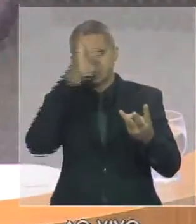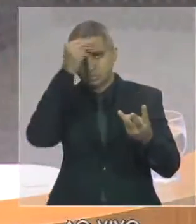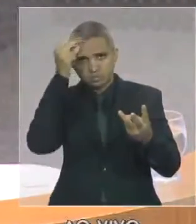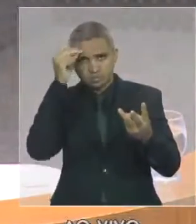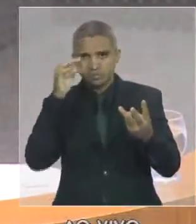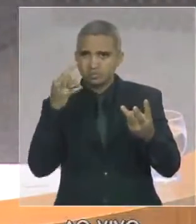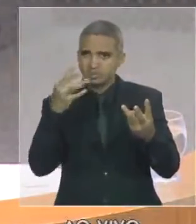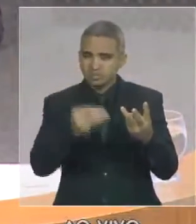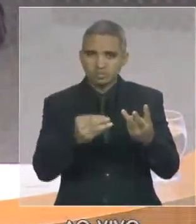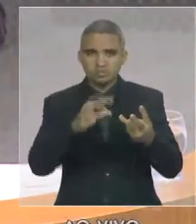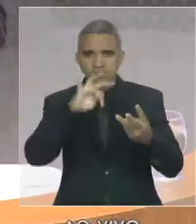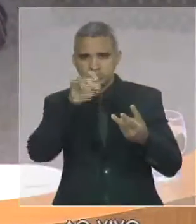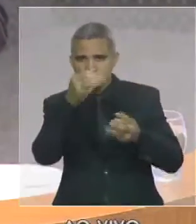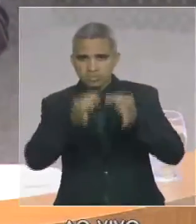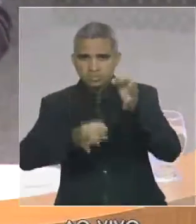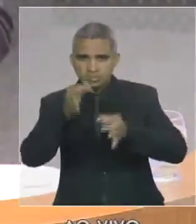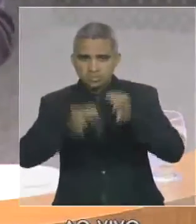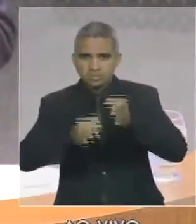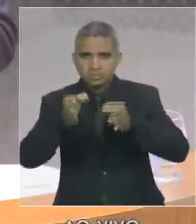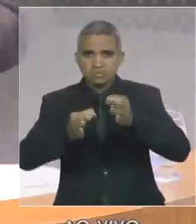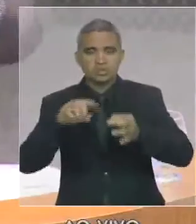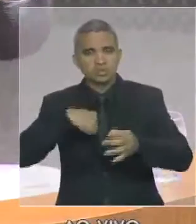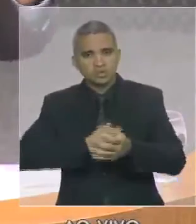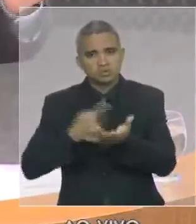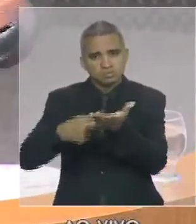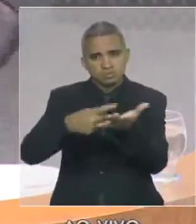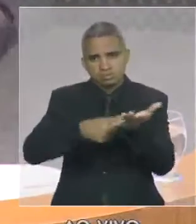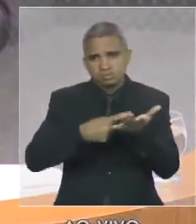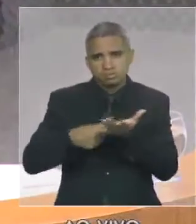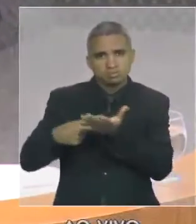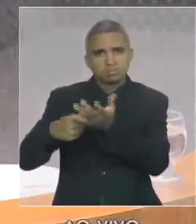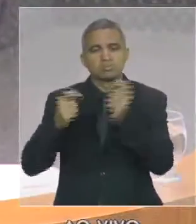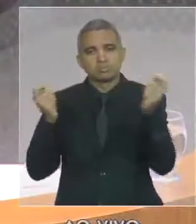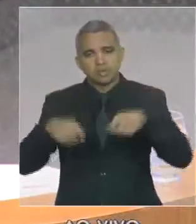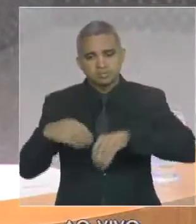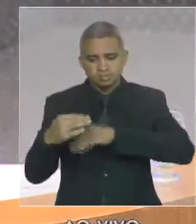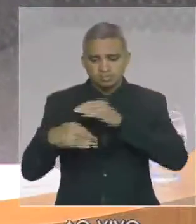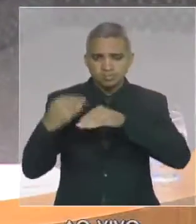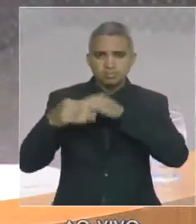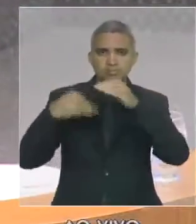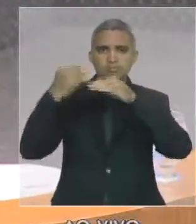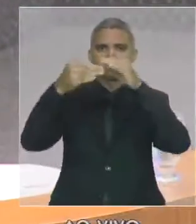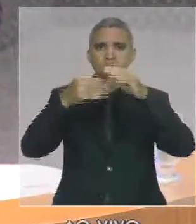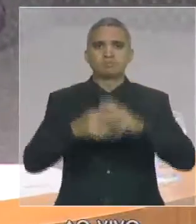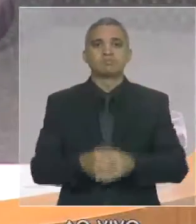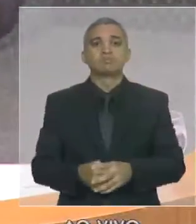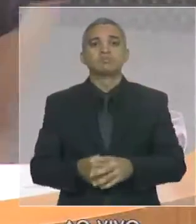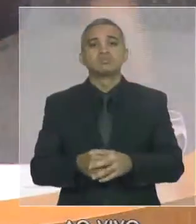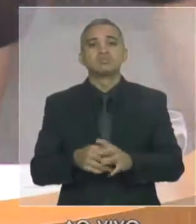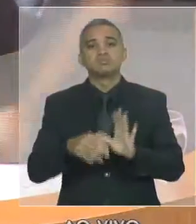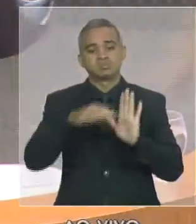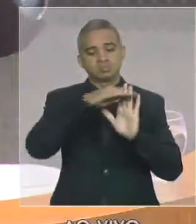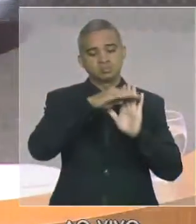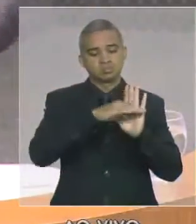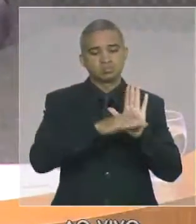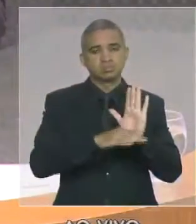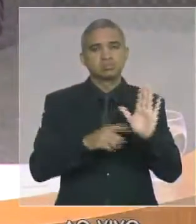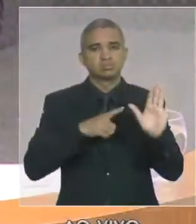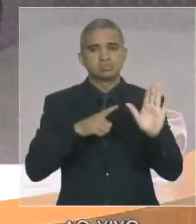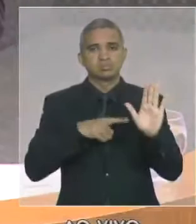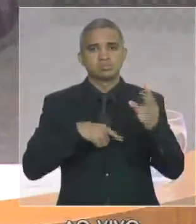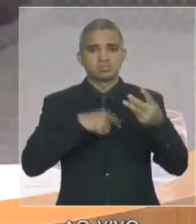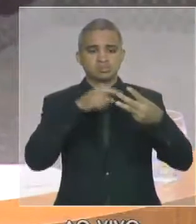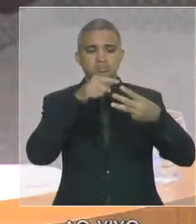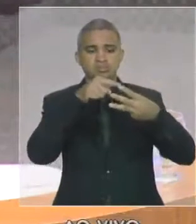retomada do crescimento econômico. Definimos uma agenda prioritária de três pontos que gostaria de